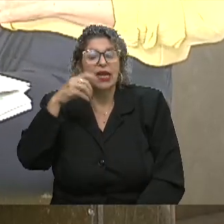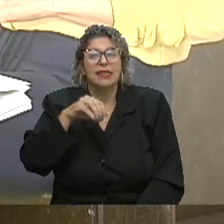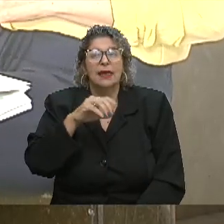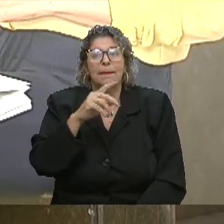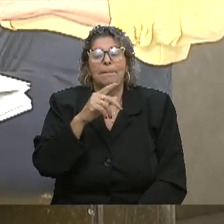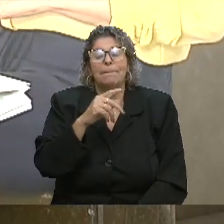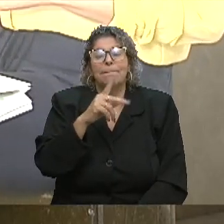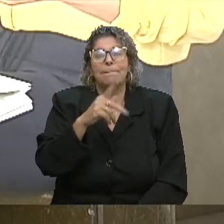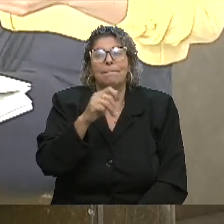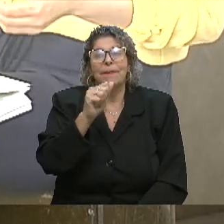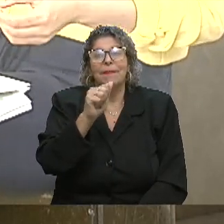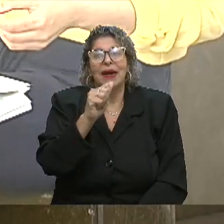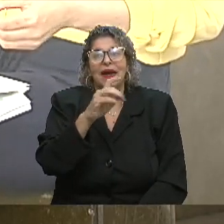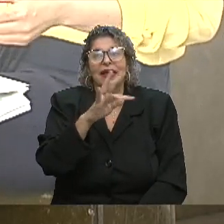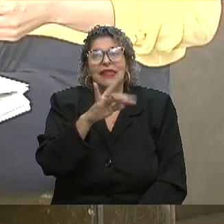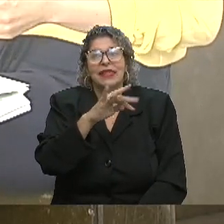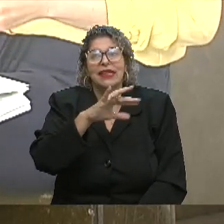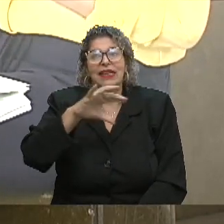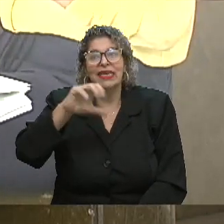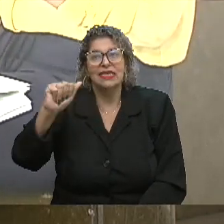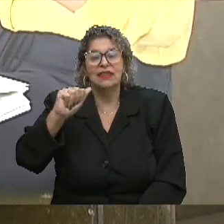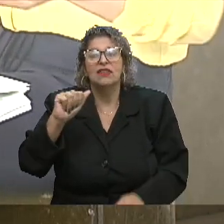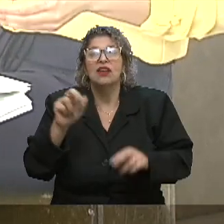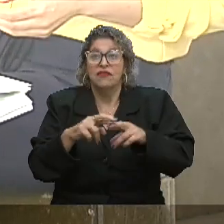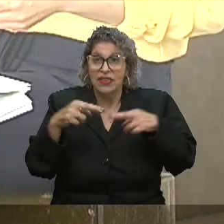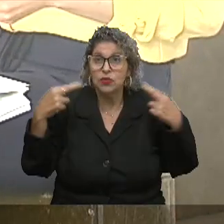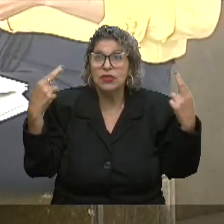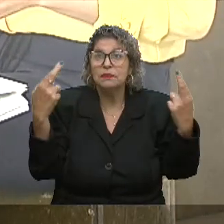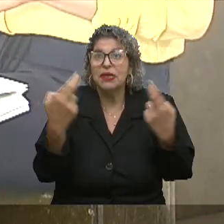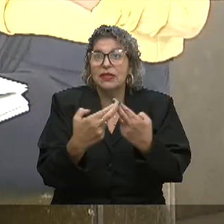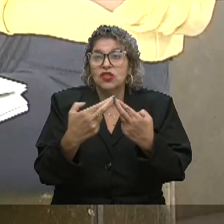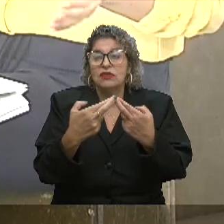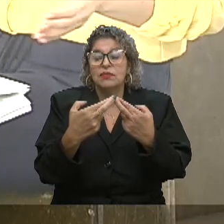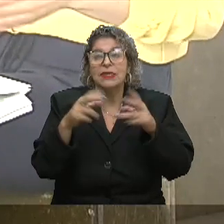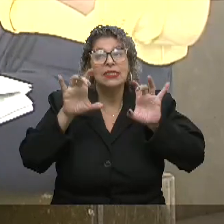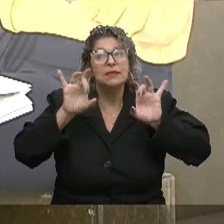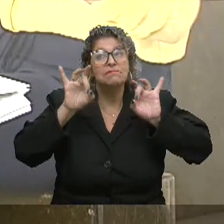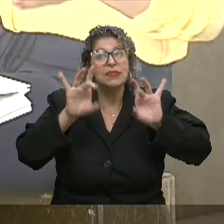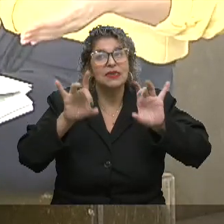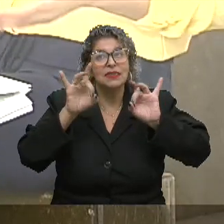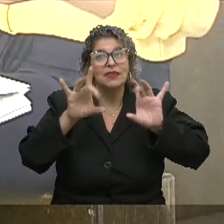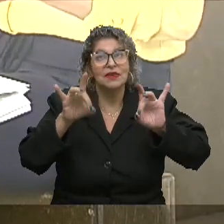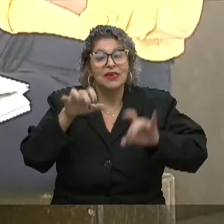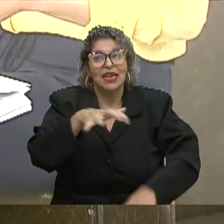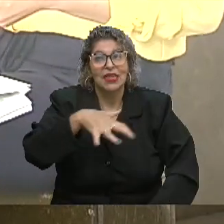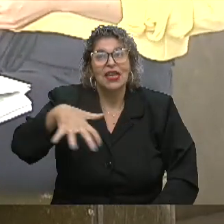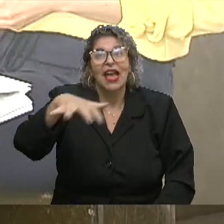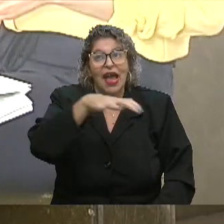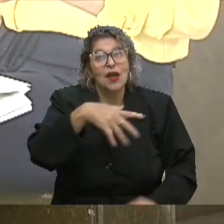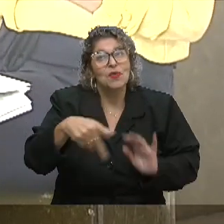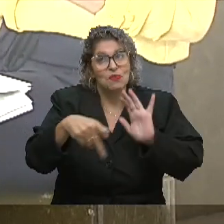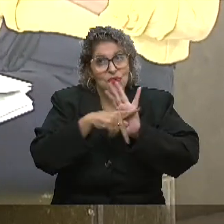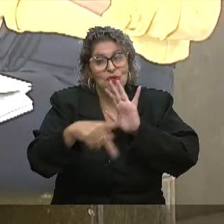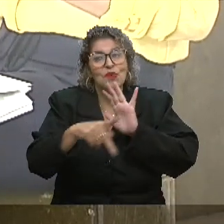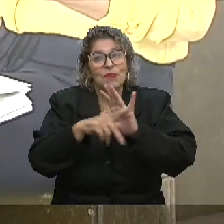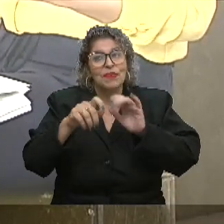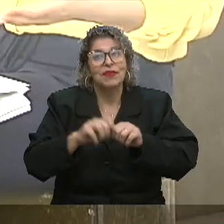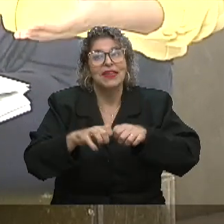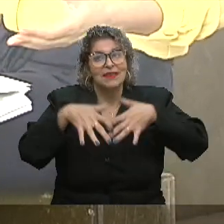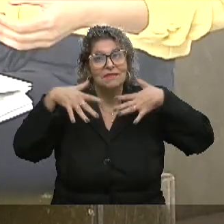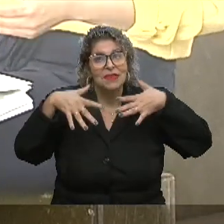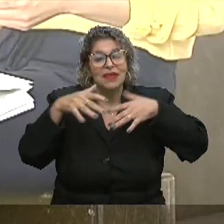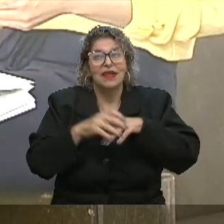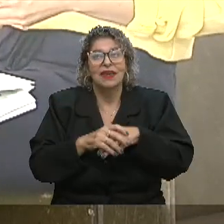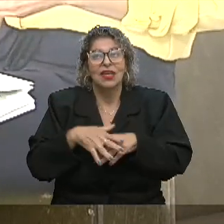do MDB, ela fez um grande expediente, que é um espaço que a gente, que é do meio aqui do parlamento, conhece, é um espaço